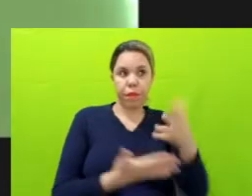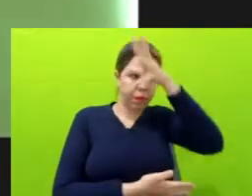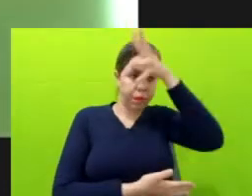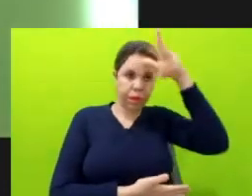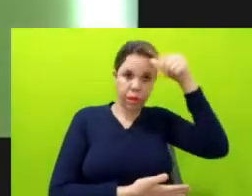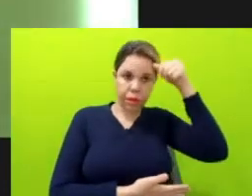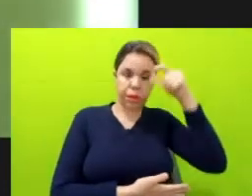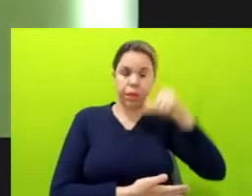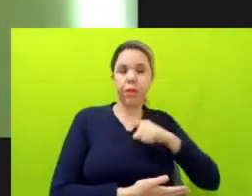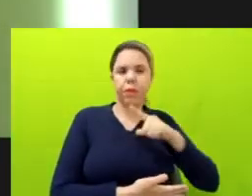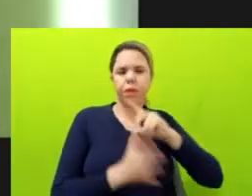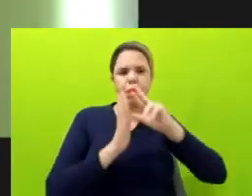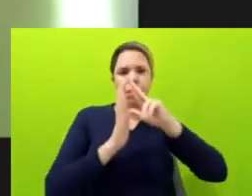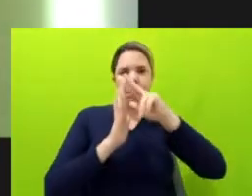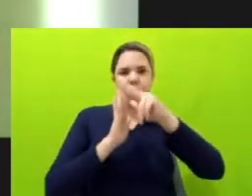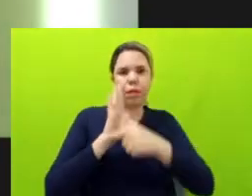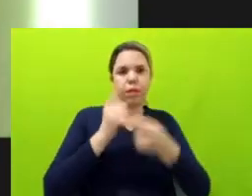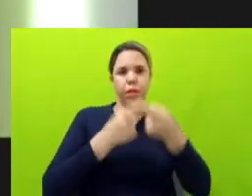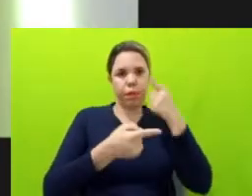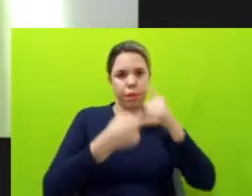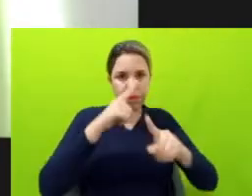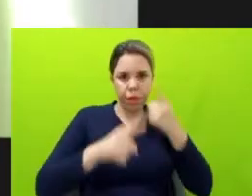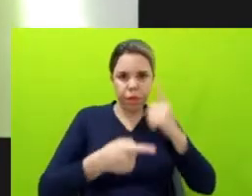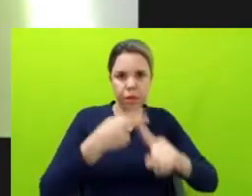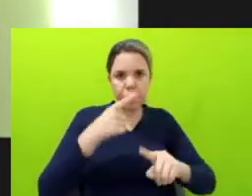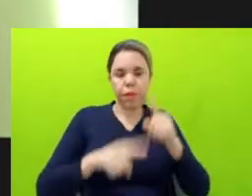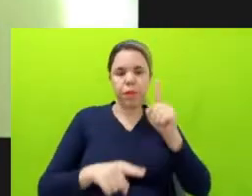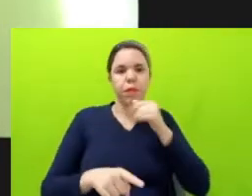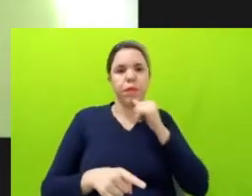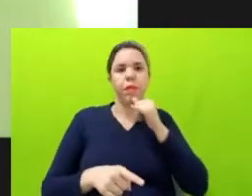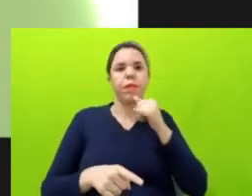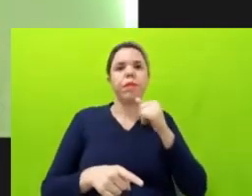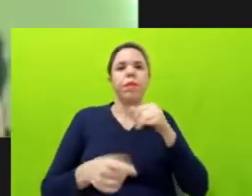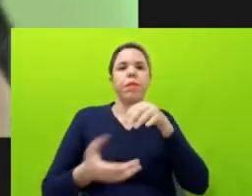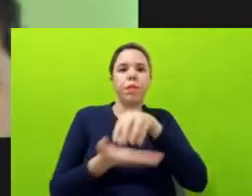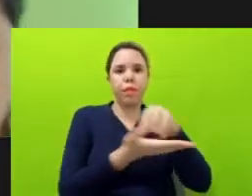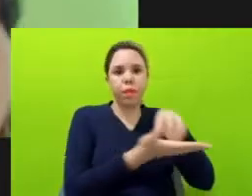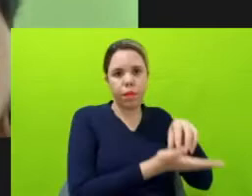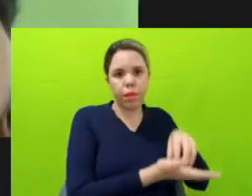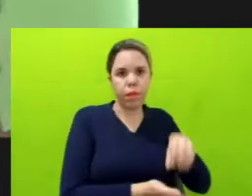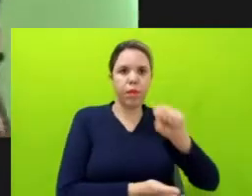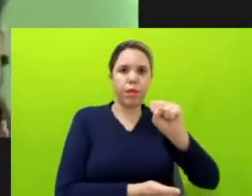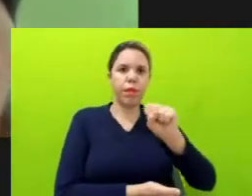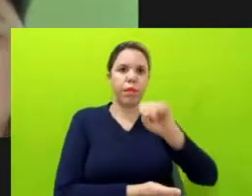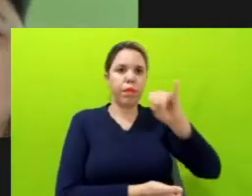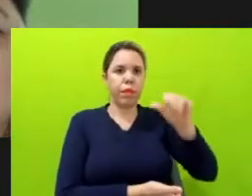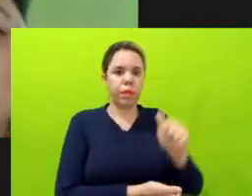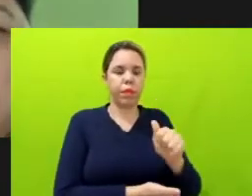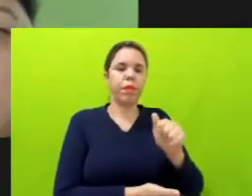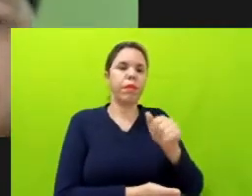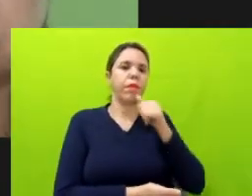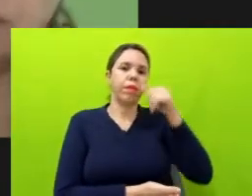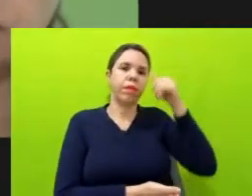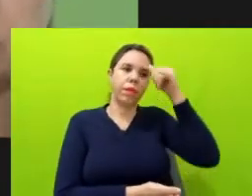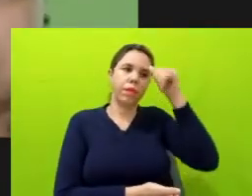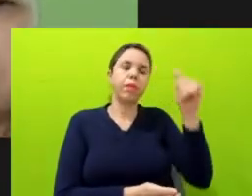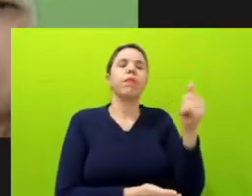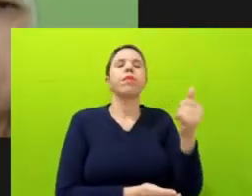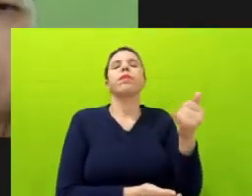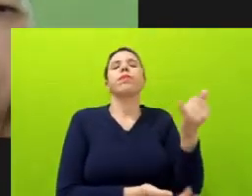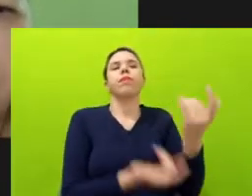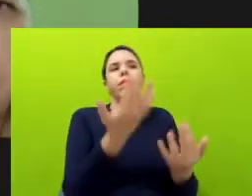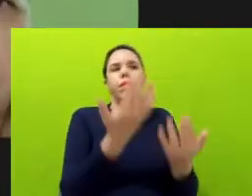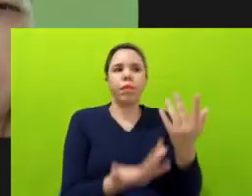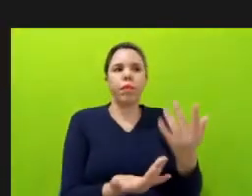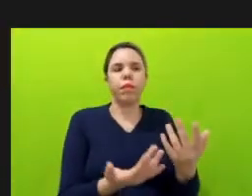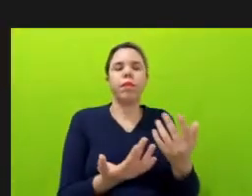acordos de cadeias, cadeia da carne, cadeia da soja, para combater o desmatamento associado a grão e